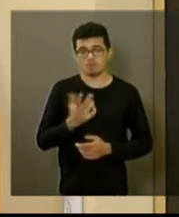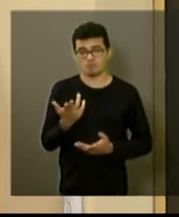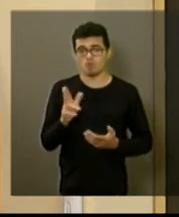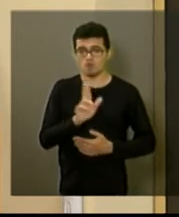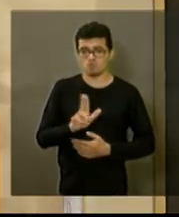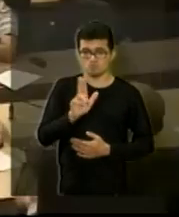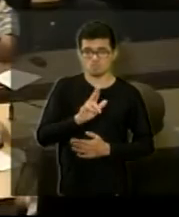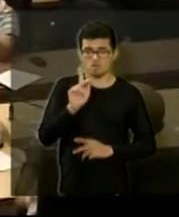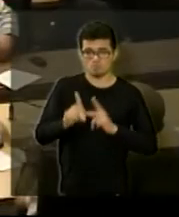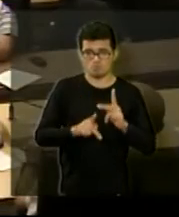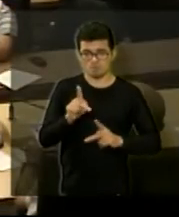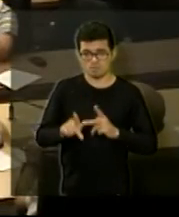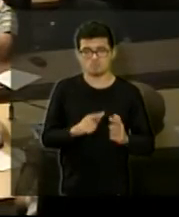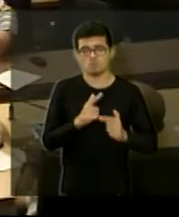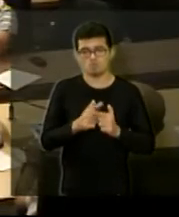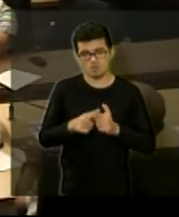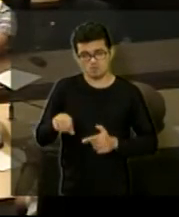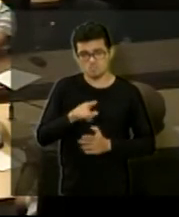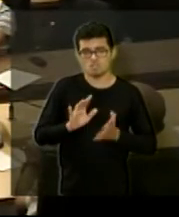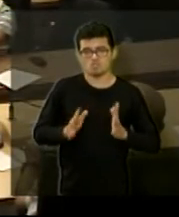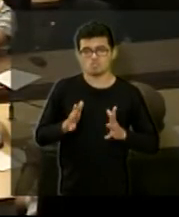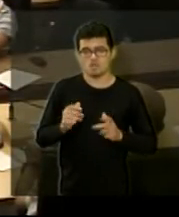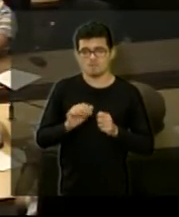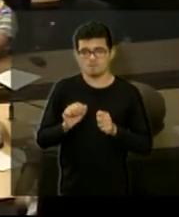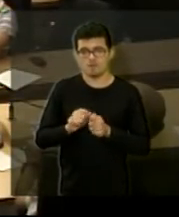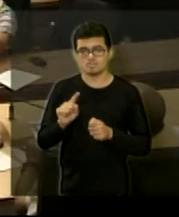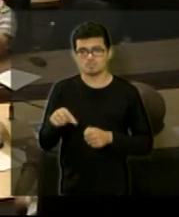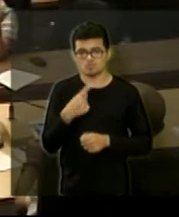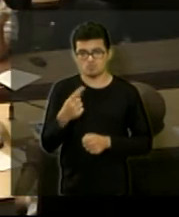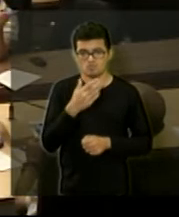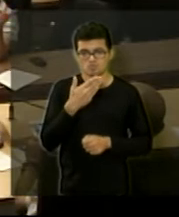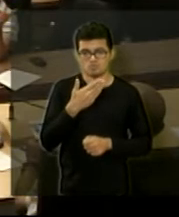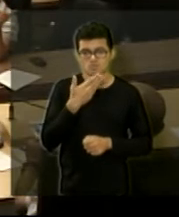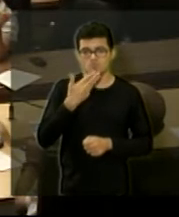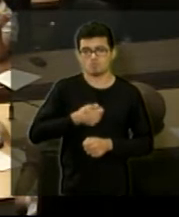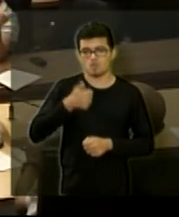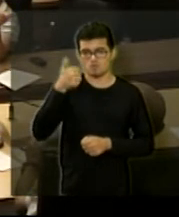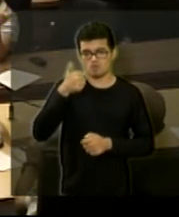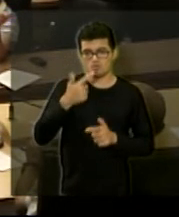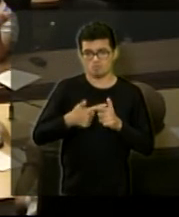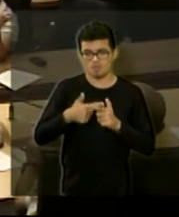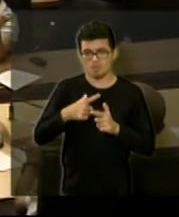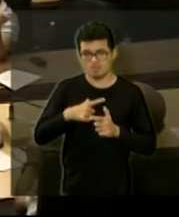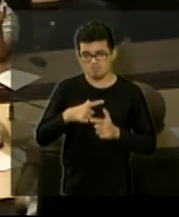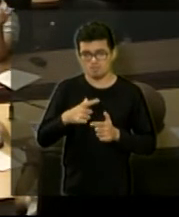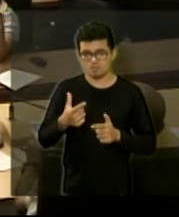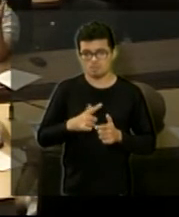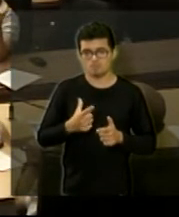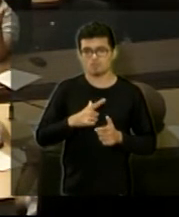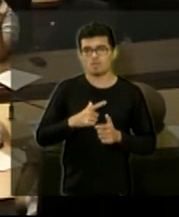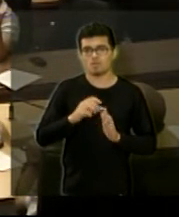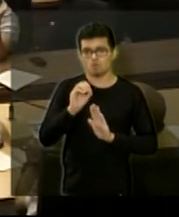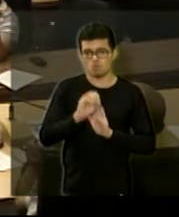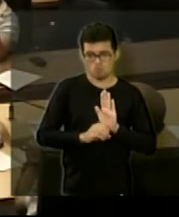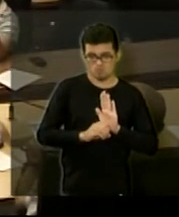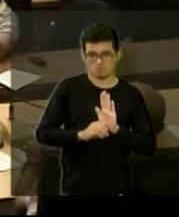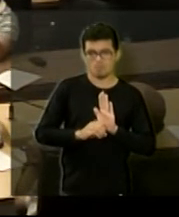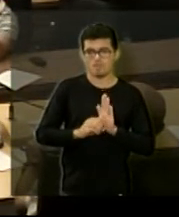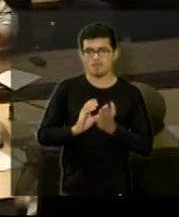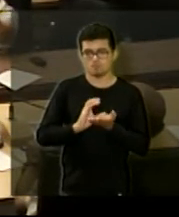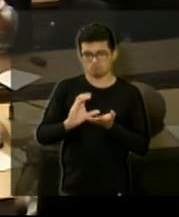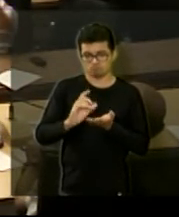para isso o que vocês já fazem mas a gente otimizar mais porque eu vi que tem previsão orçamentária para prevenção de perdas